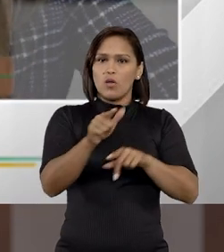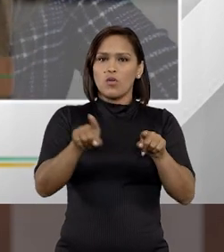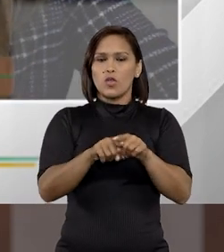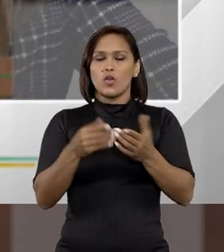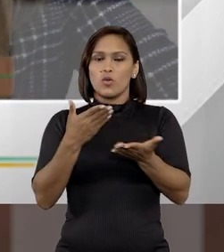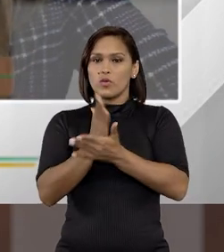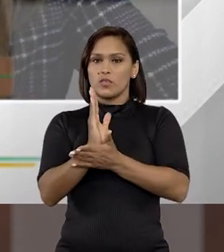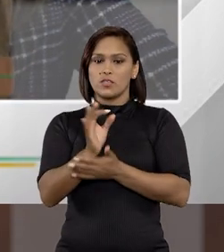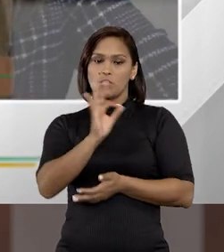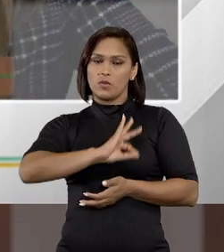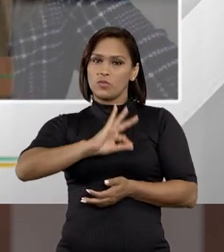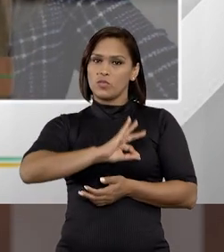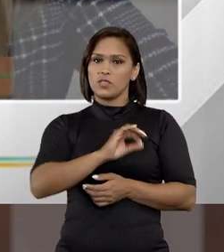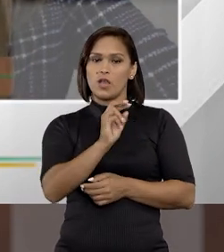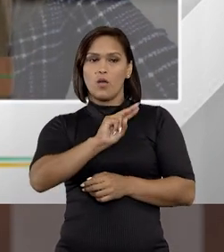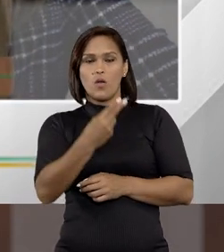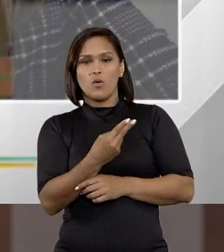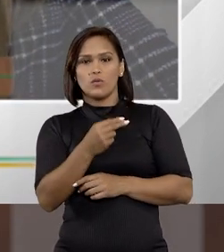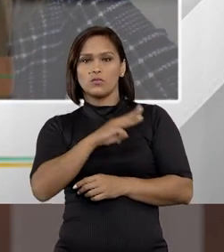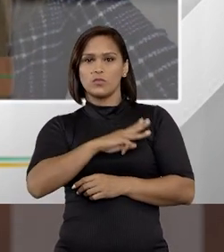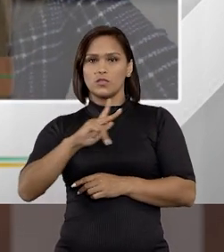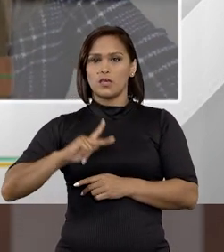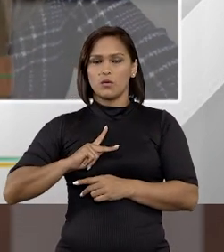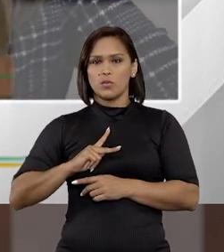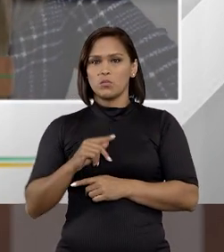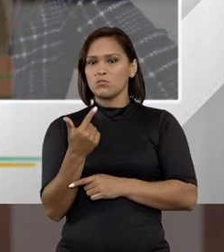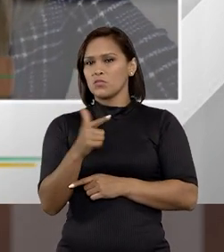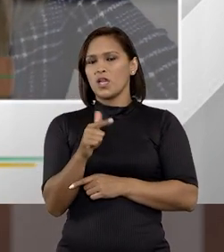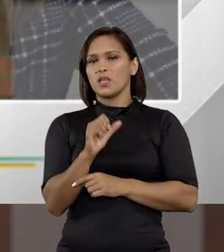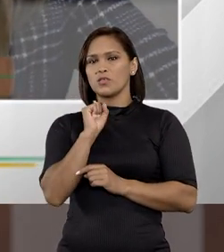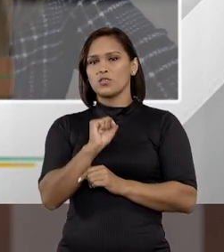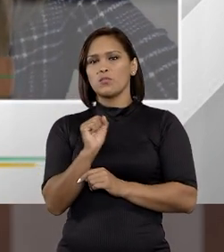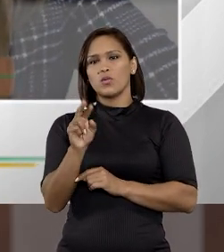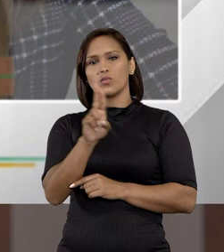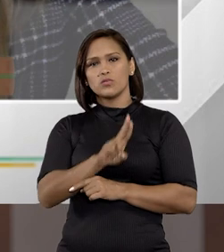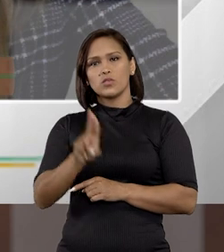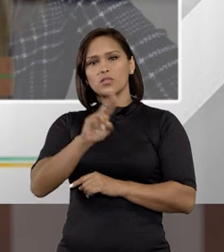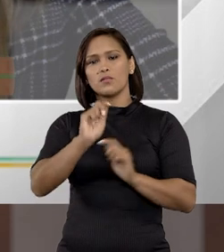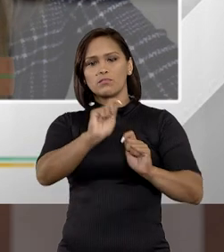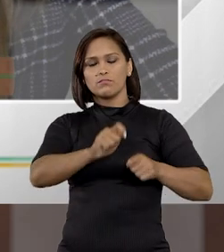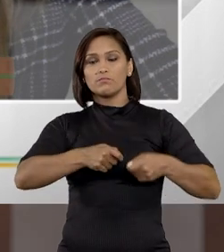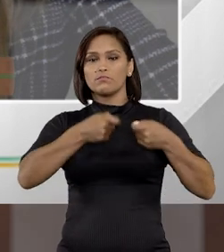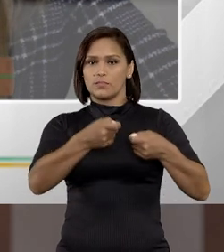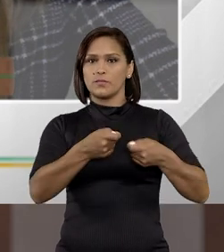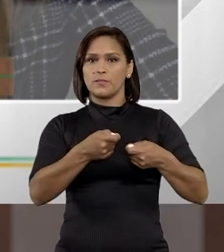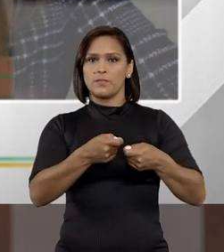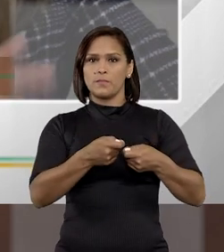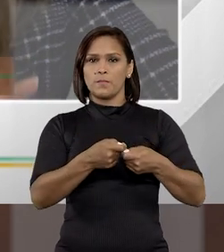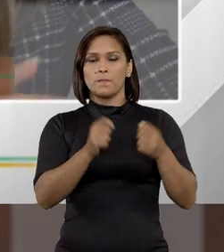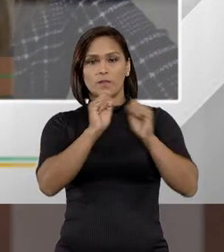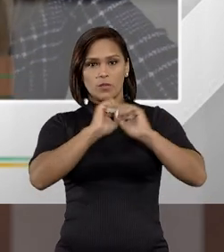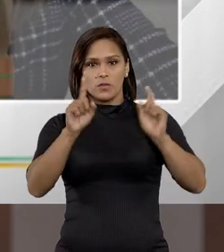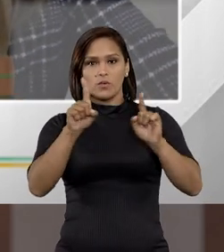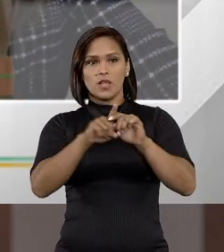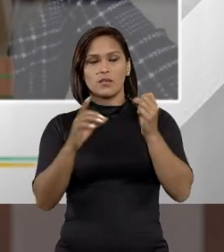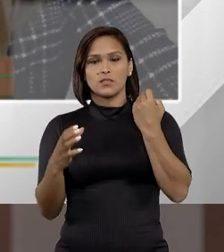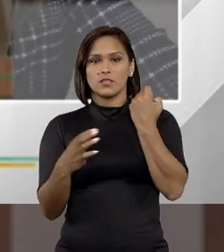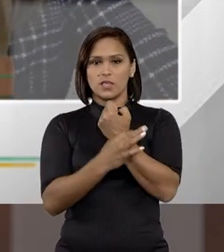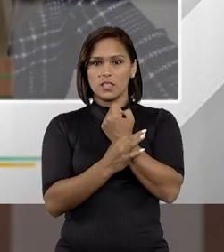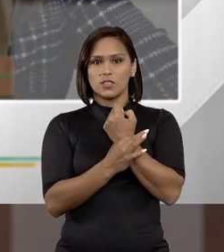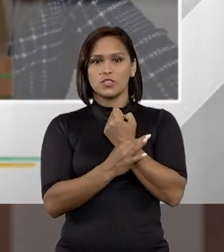e sem o conhecimento da autoridade policial ou do Ministério Público, ela só pode ser utilizada para a defesa, né, quando, claro,